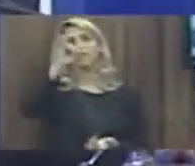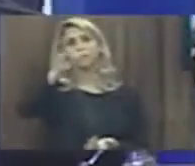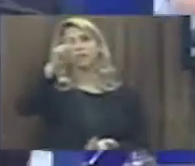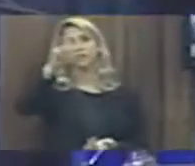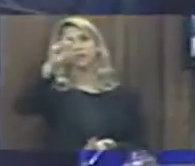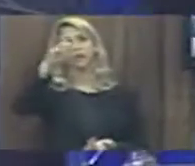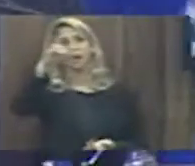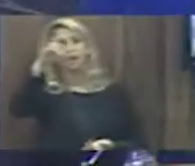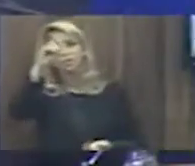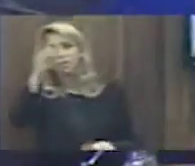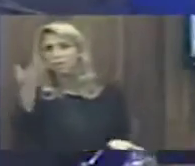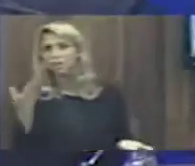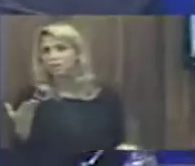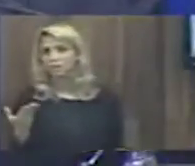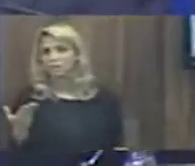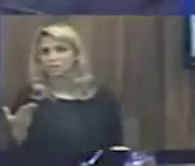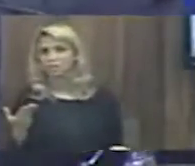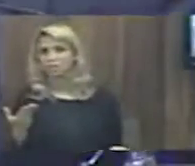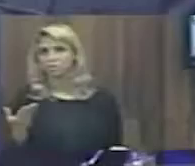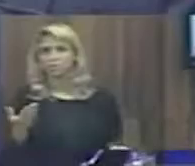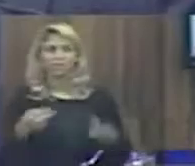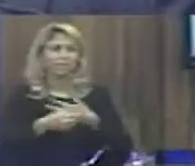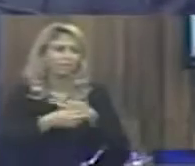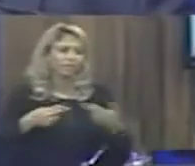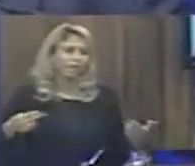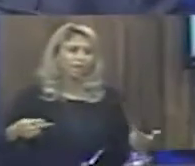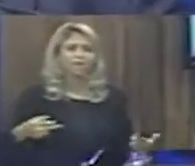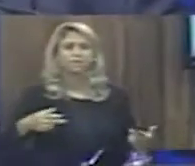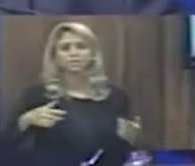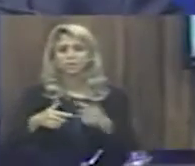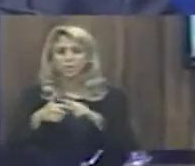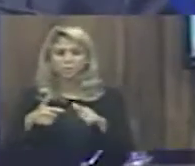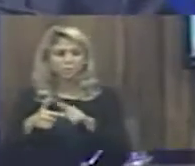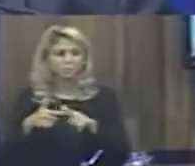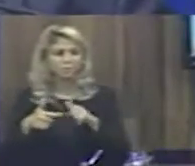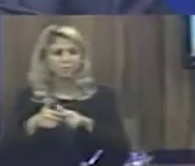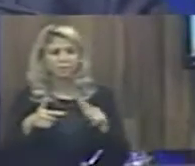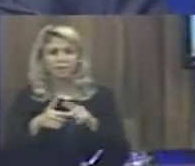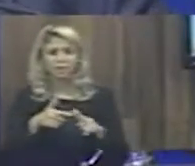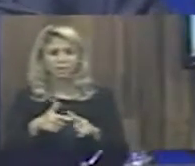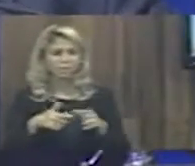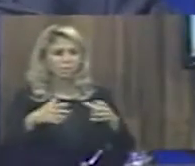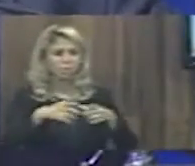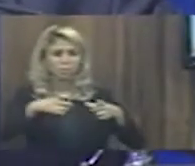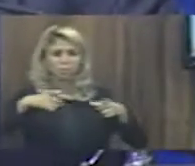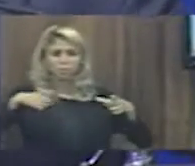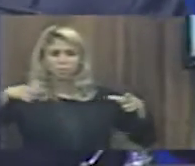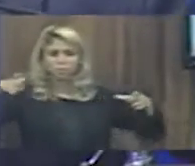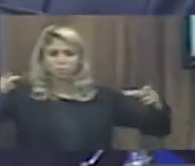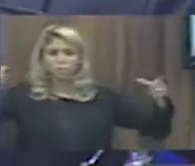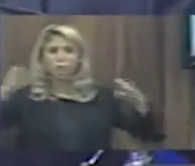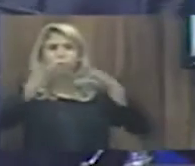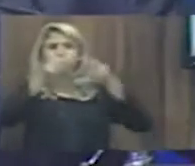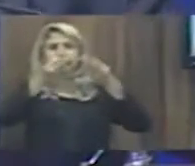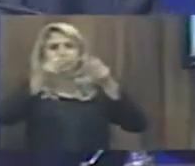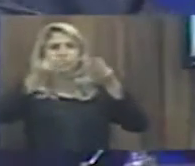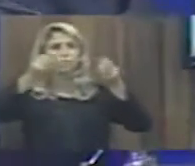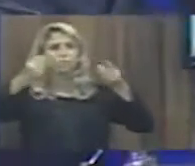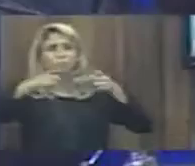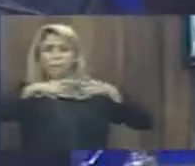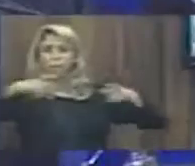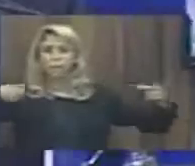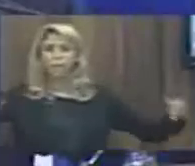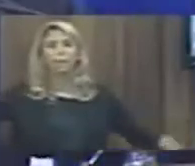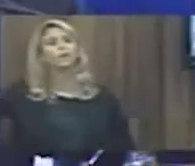vai surgindo mais, e mais coisas desse governo. São problemas todos os